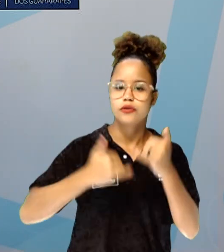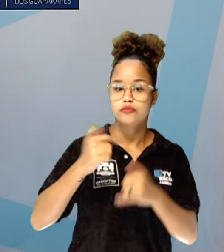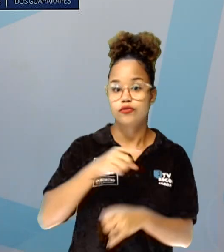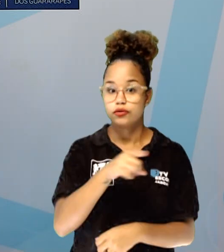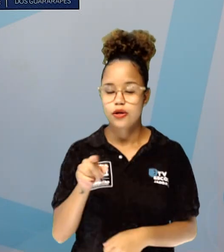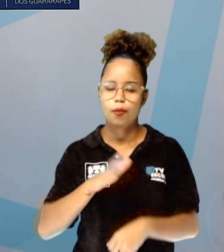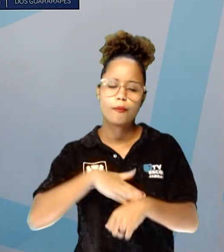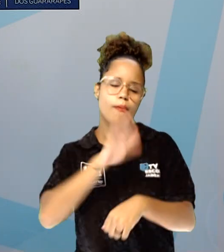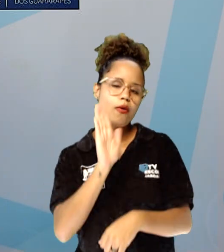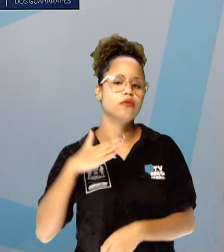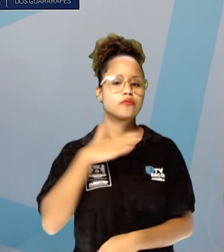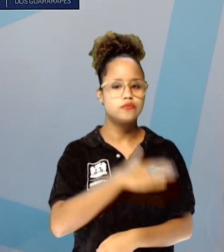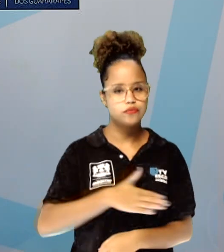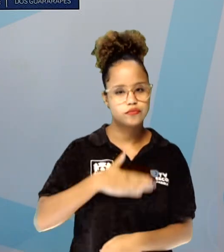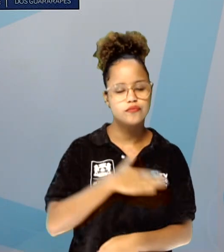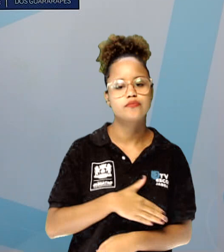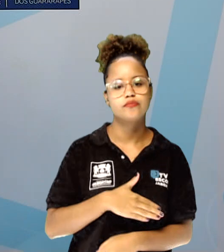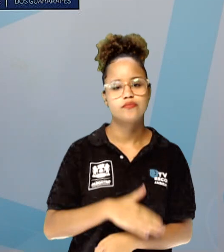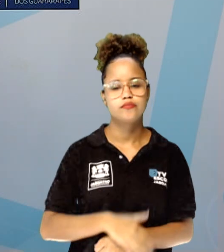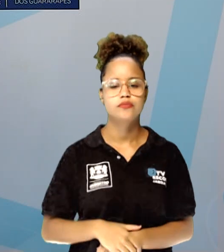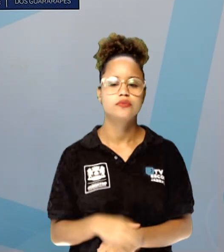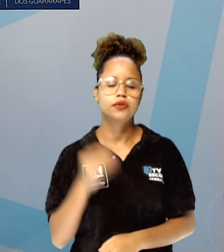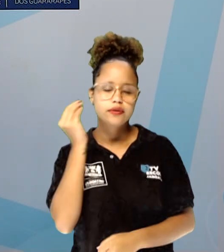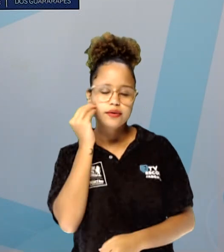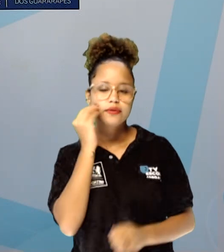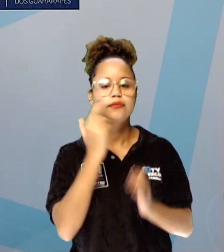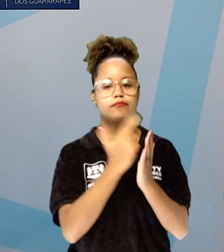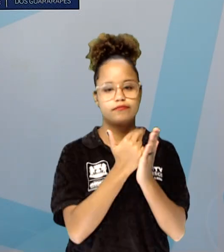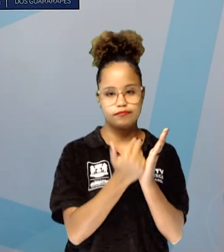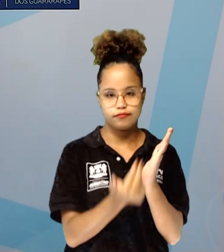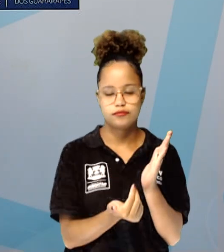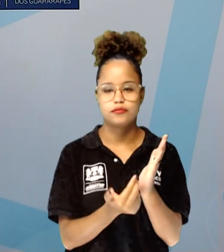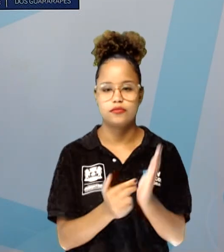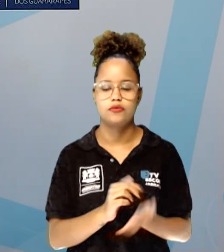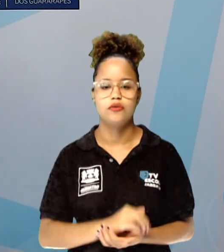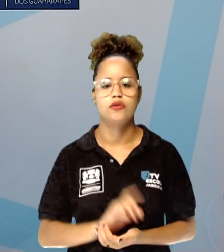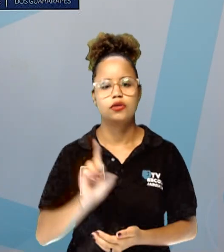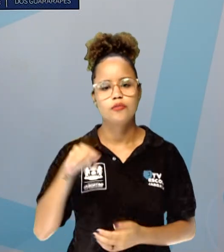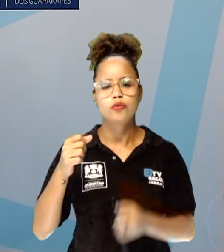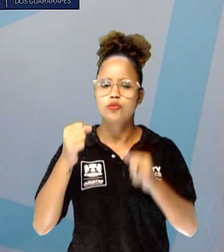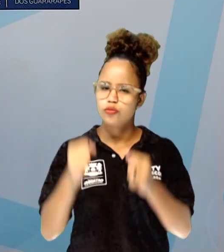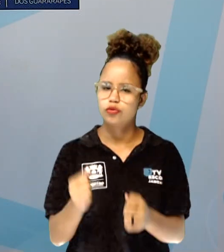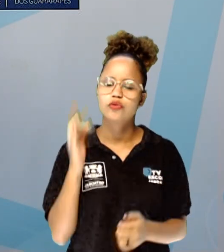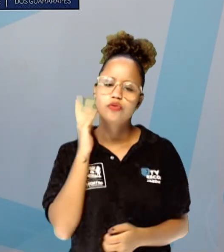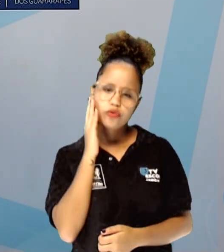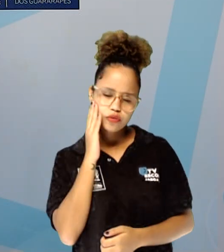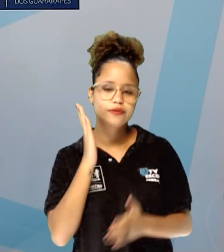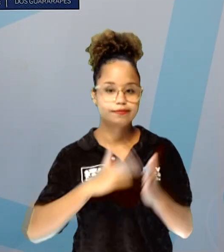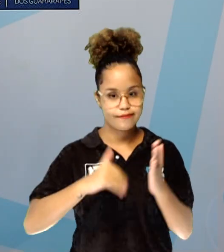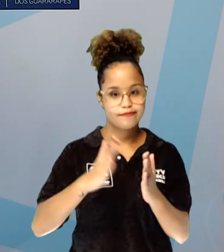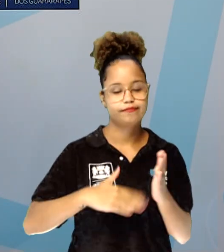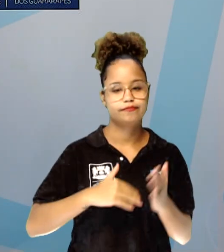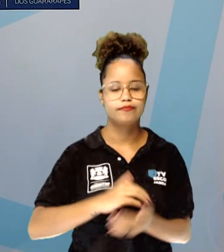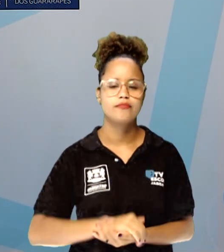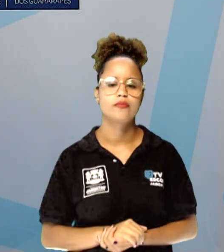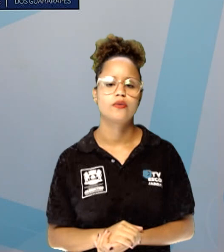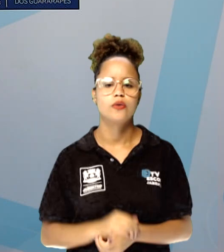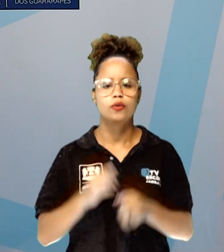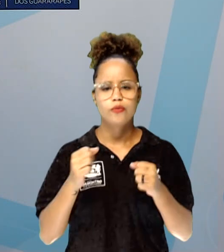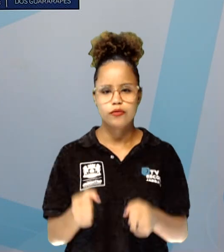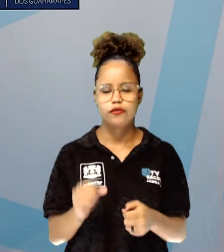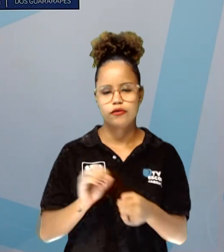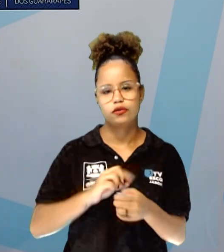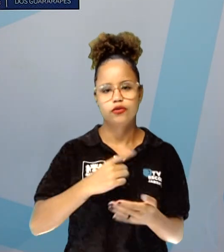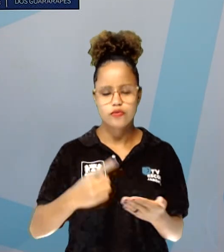gostam e vocês vão desenhar e depois vocês podem colorir e pintar. Tá certo? Vocês podem fazer isso ou no